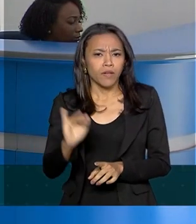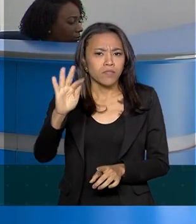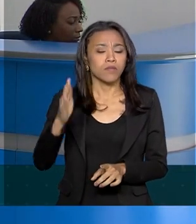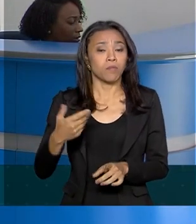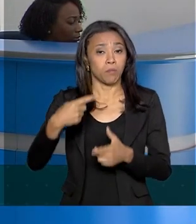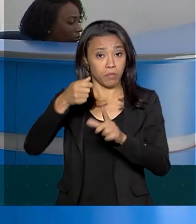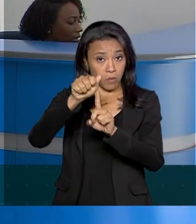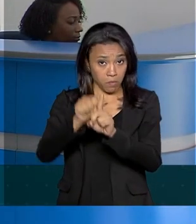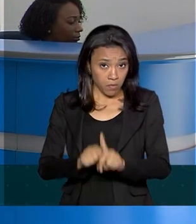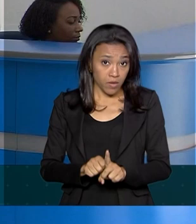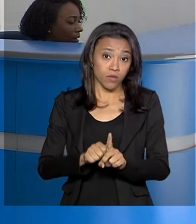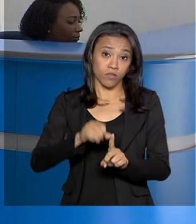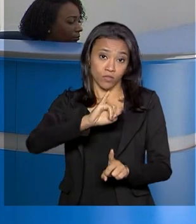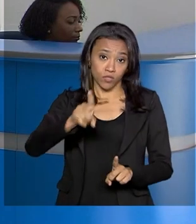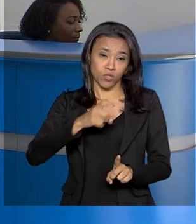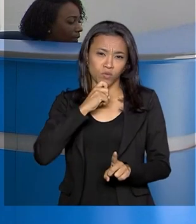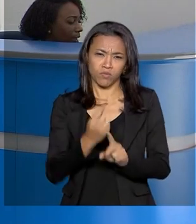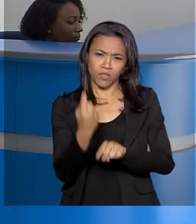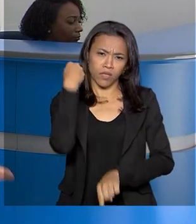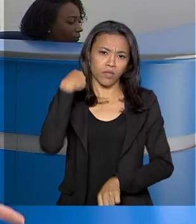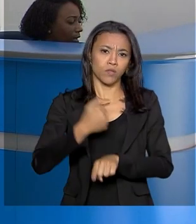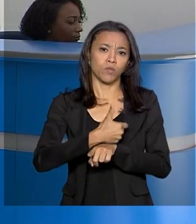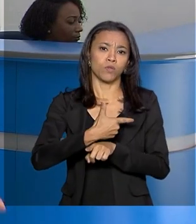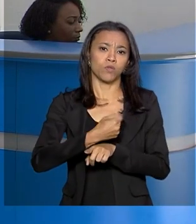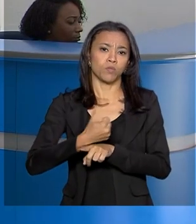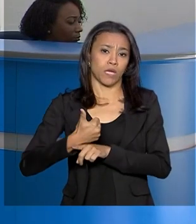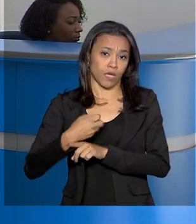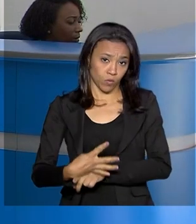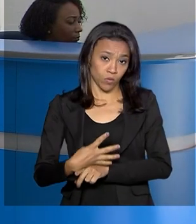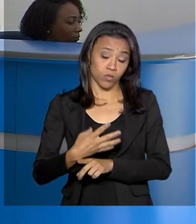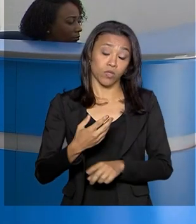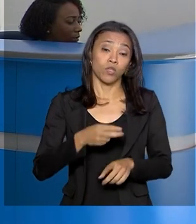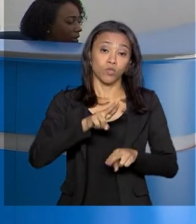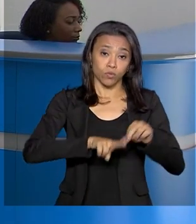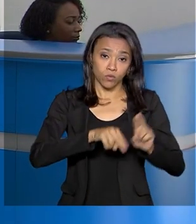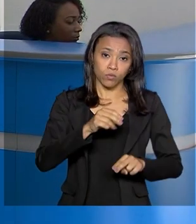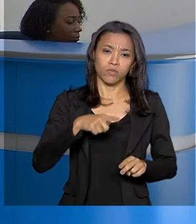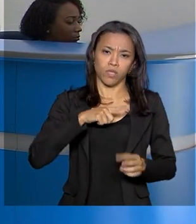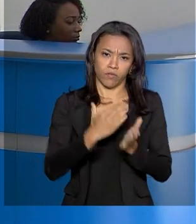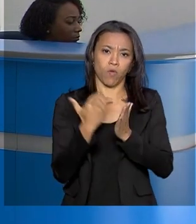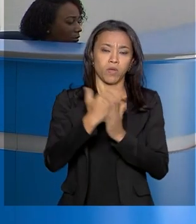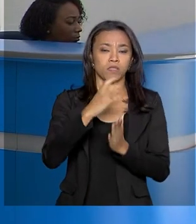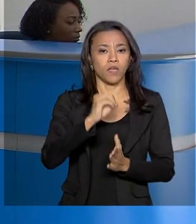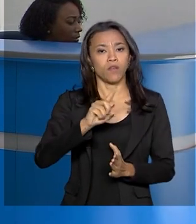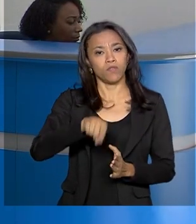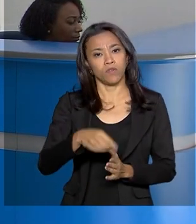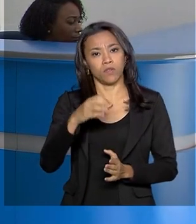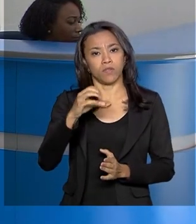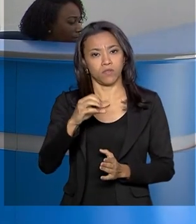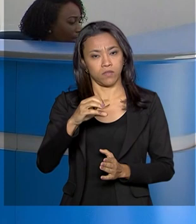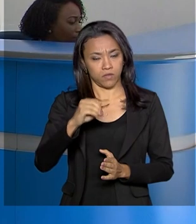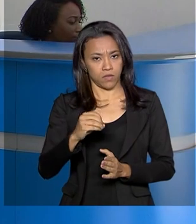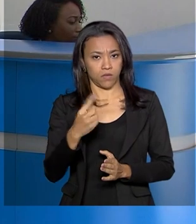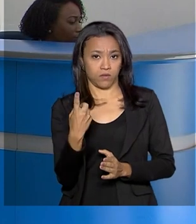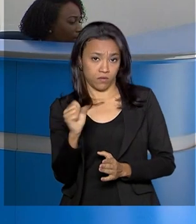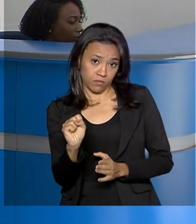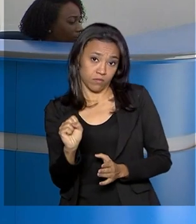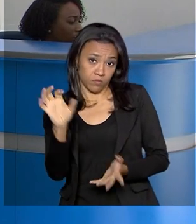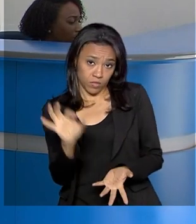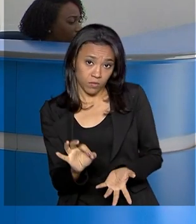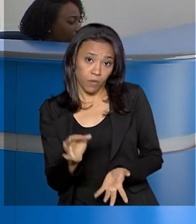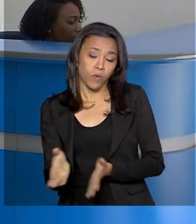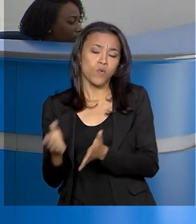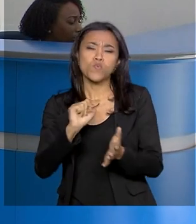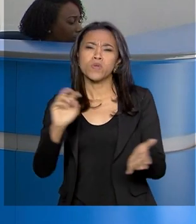mês de julho desde o ano de 2014. Em relação a junho, houve aumento de 0,18 ponto percentual. Entre os fatores que